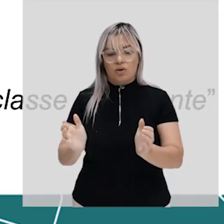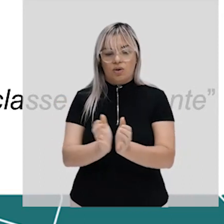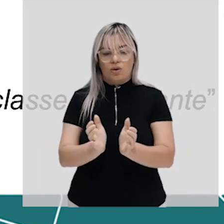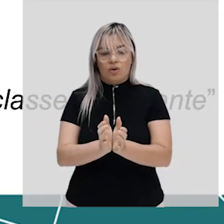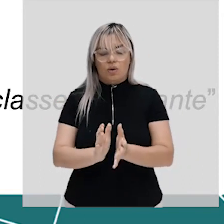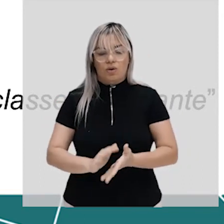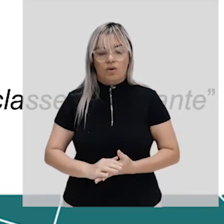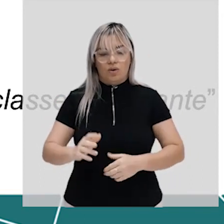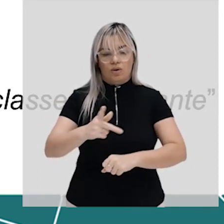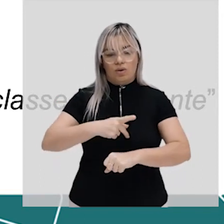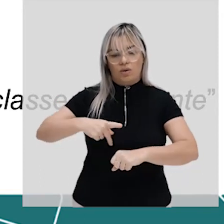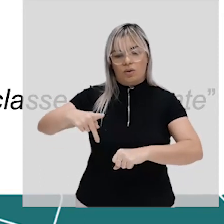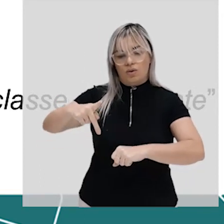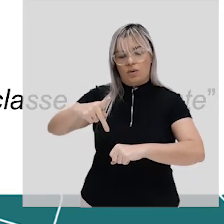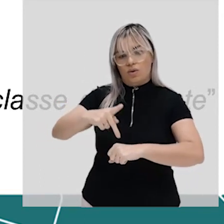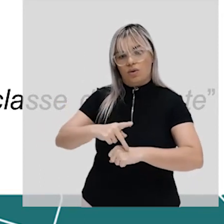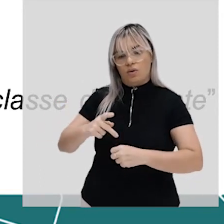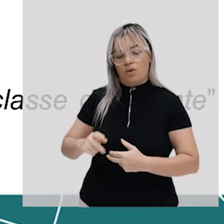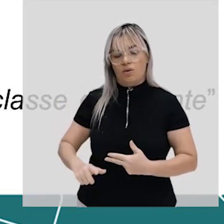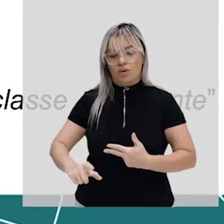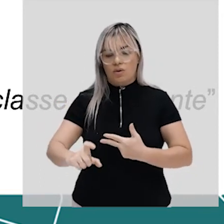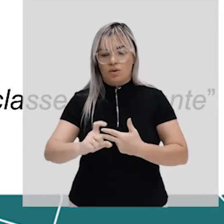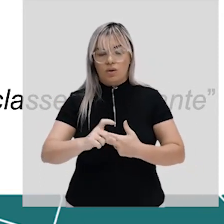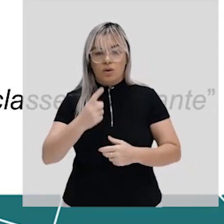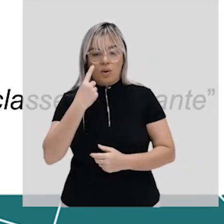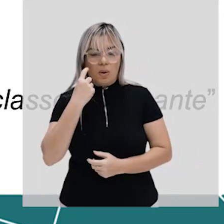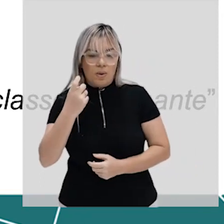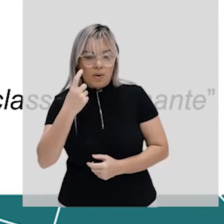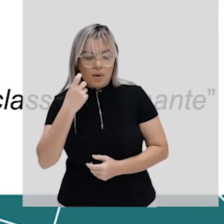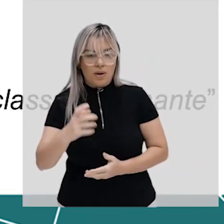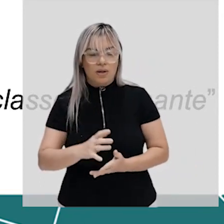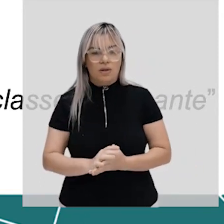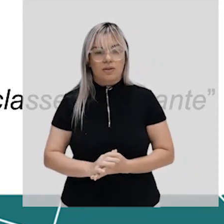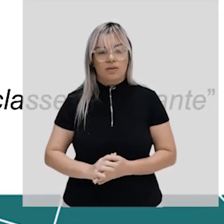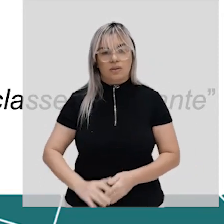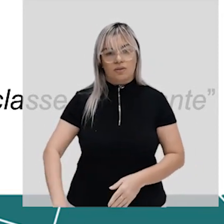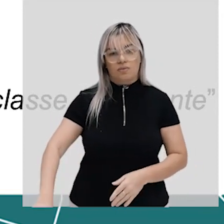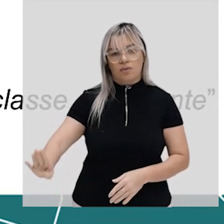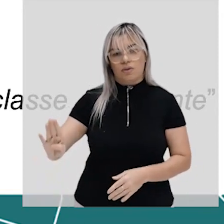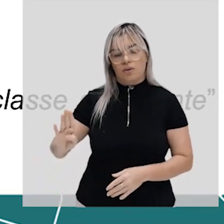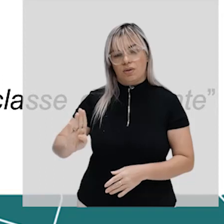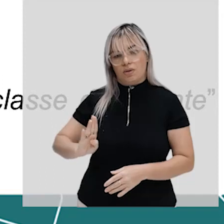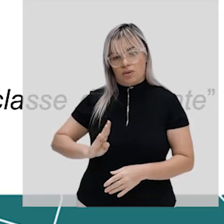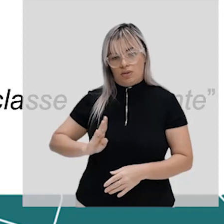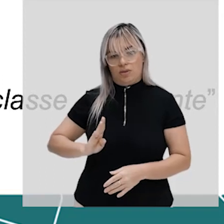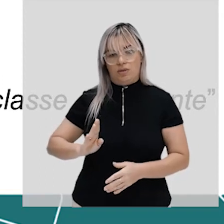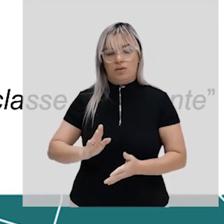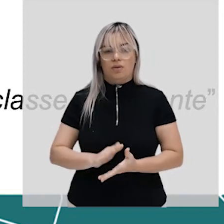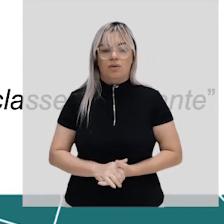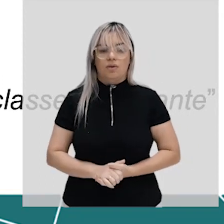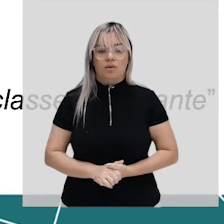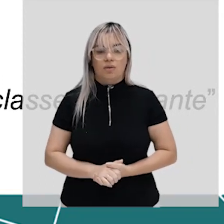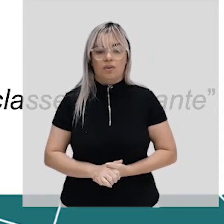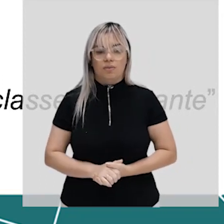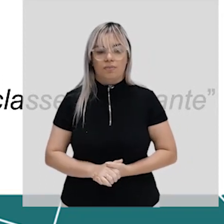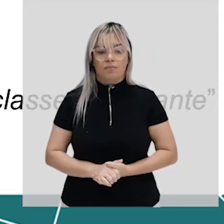é o comitê executivo dos interesses da classe dominante dos interesses da burguesia